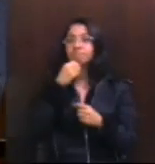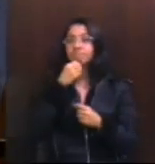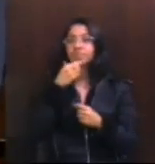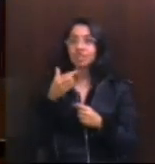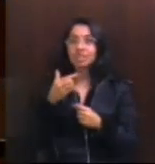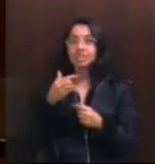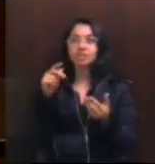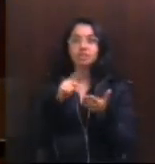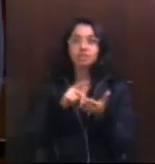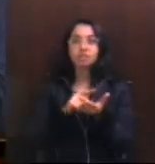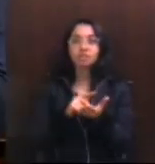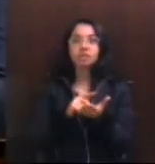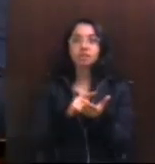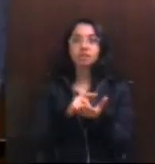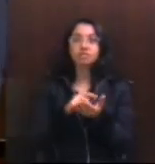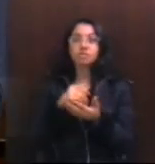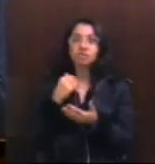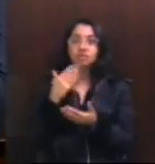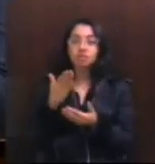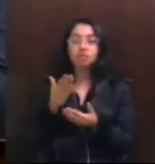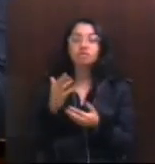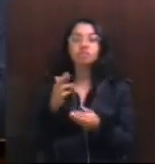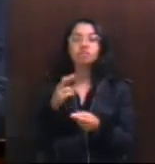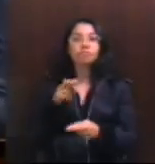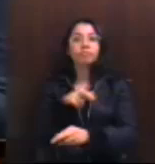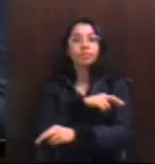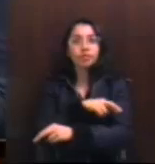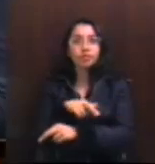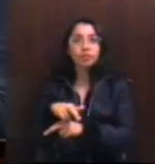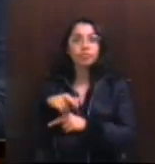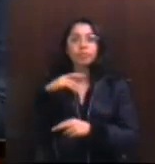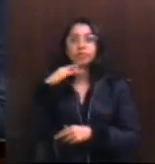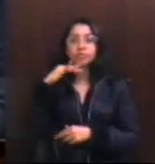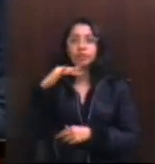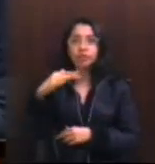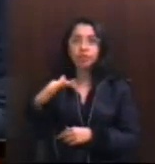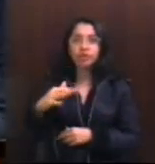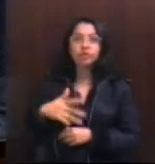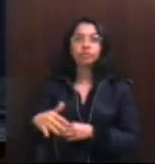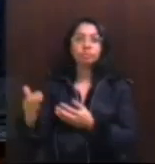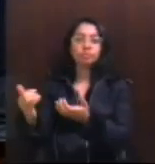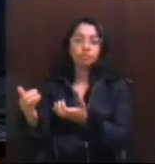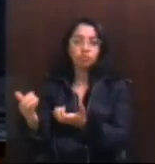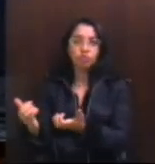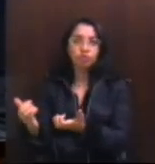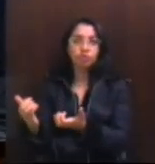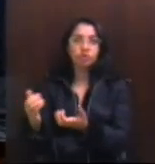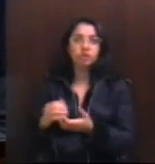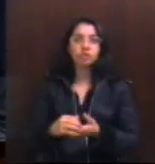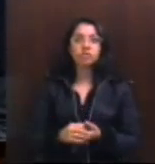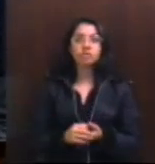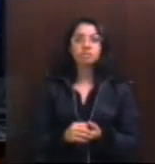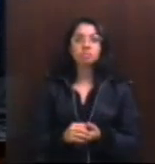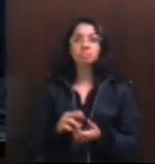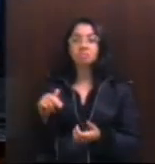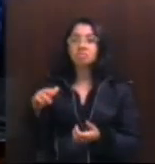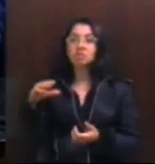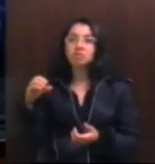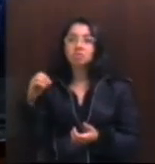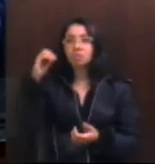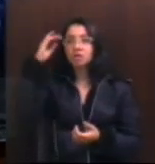verdades saíssem nas ruas, coloridas, por jovens, muito jovens, que talvez nunca